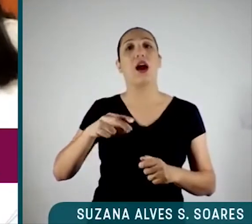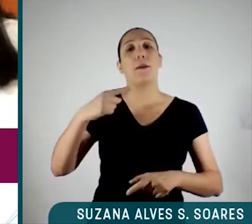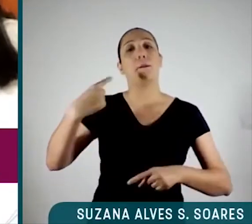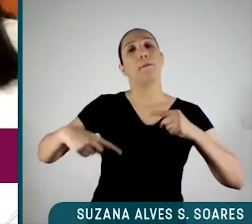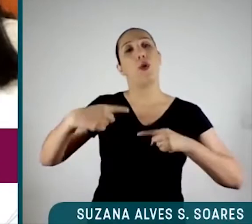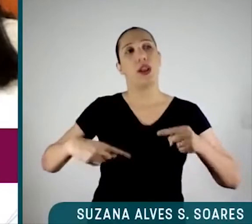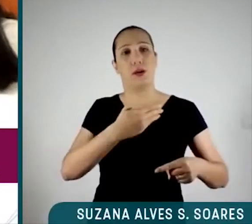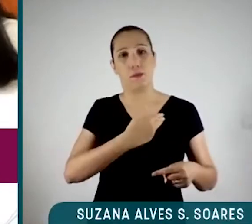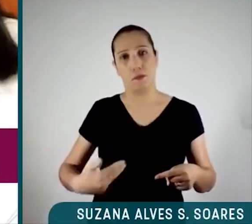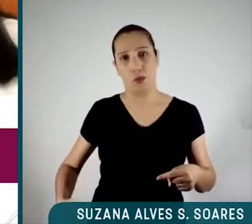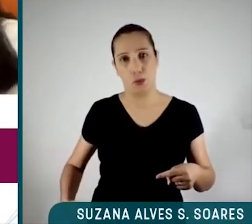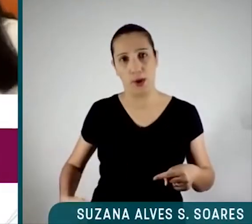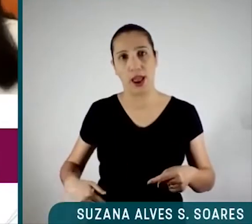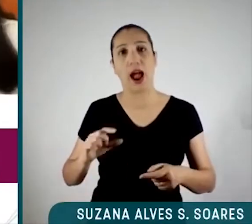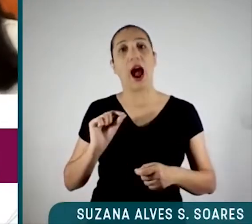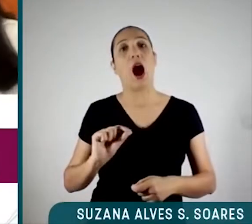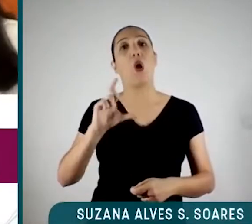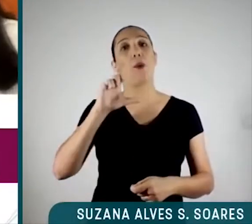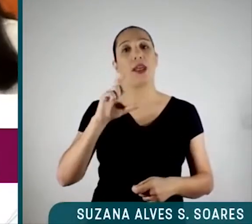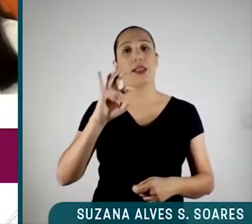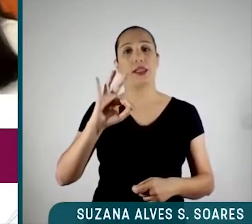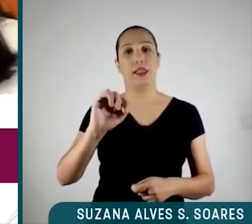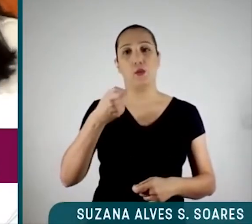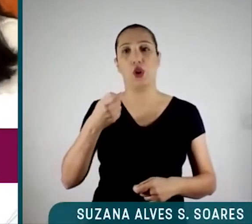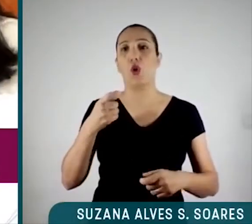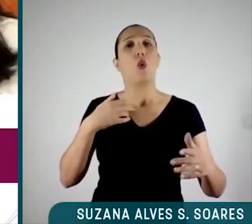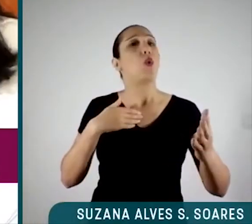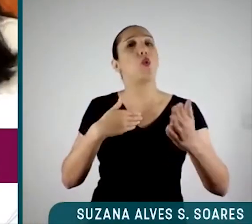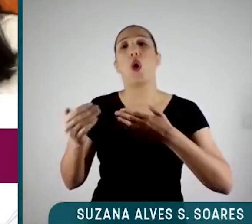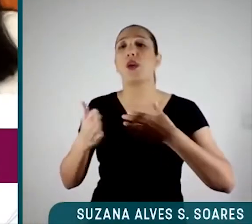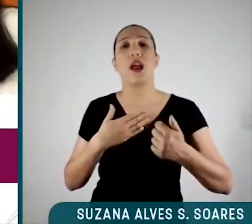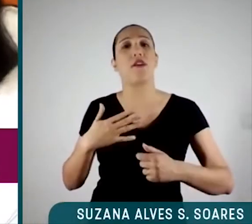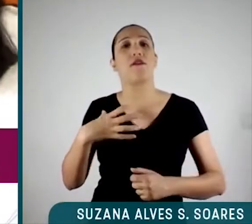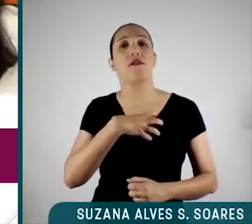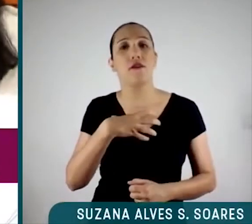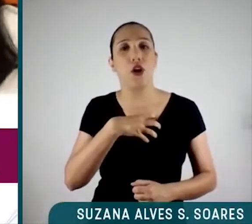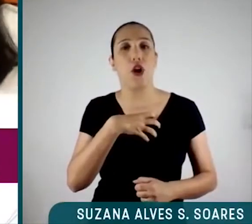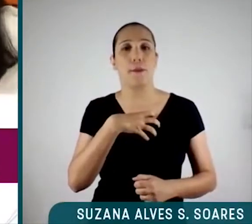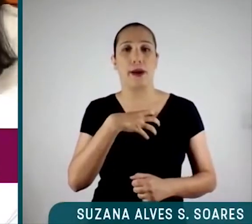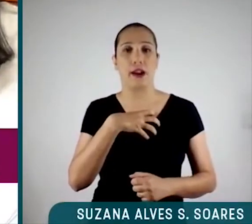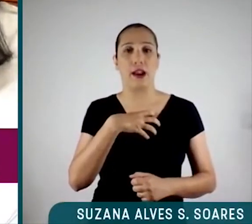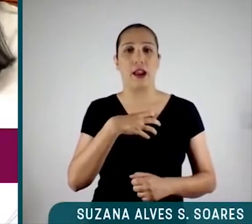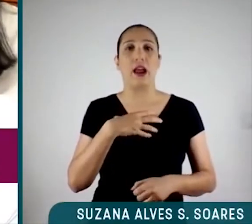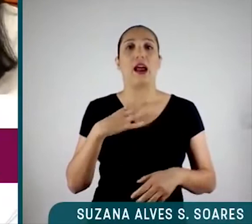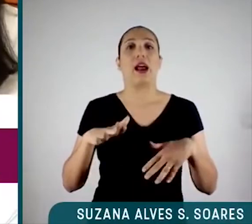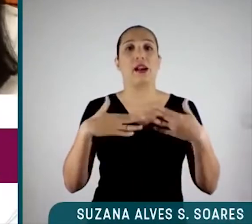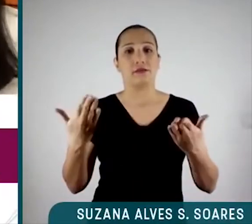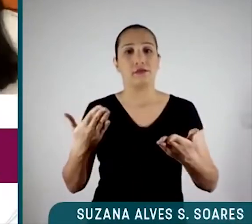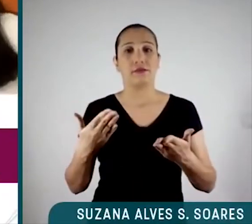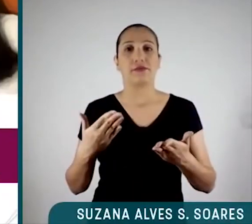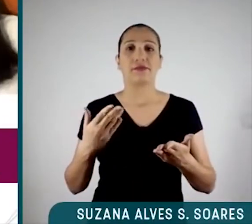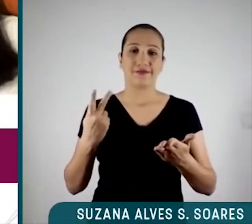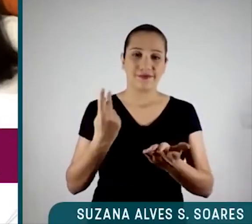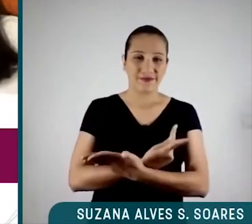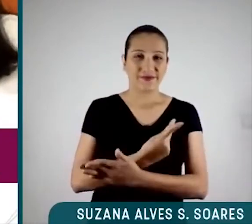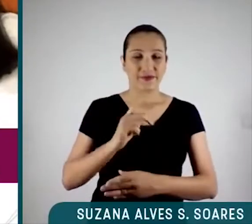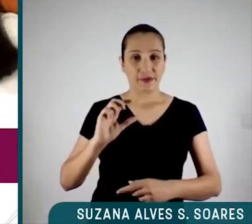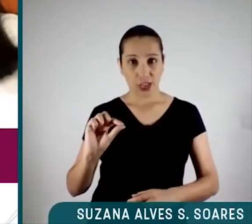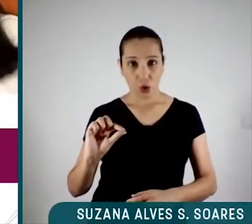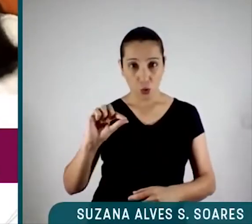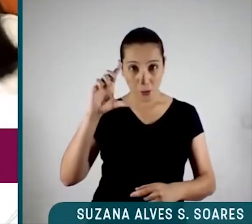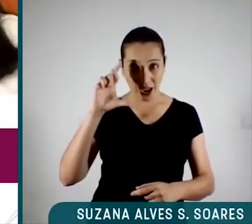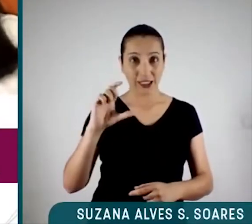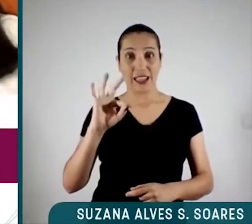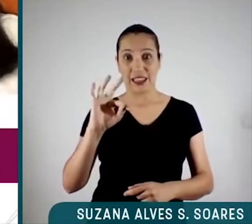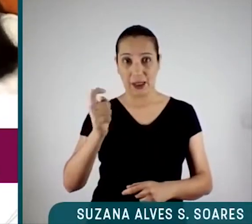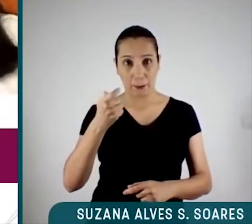aumentar a carga tributária, de qualquer que seja a forma, aí eu estou tirando um pouco, falando do aumento da carga tributária, mas